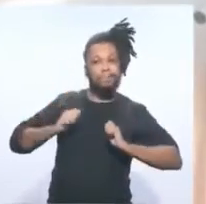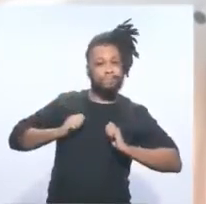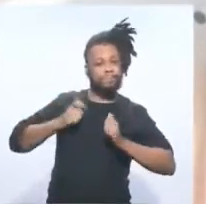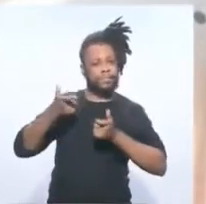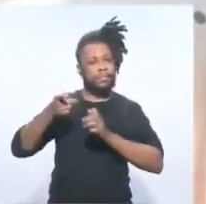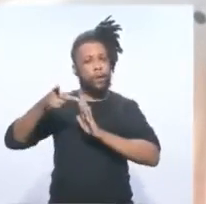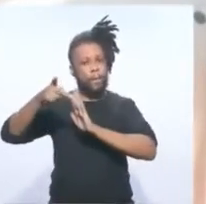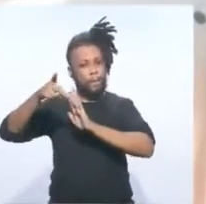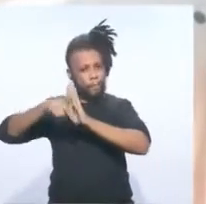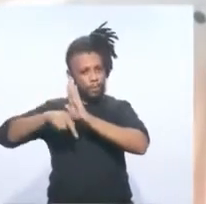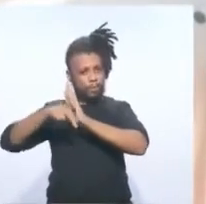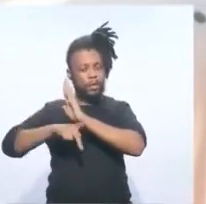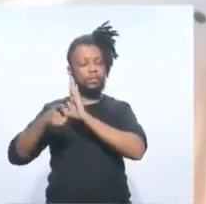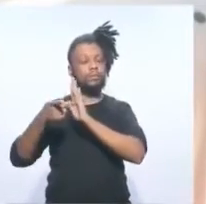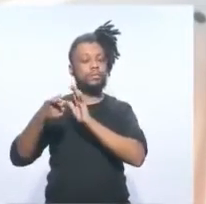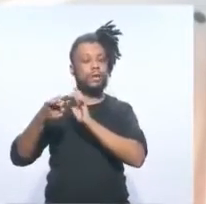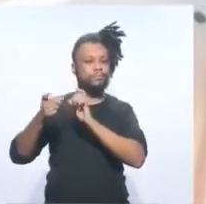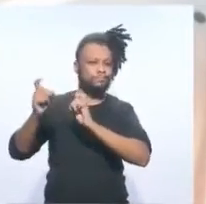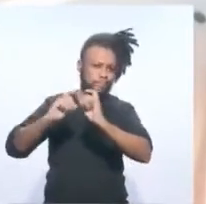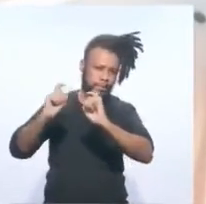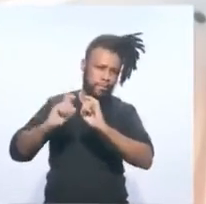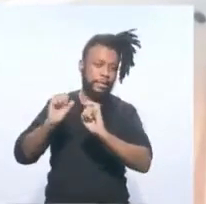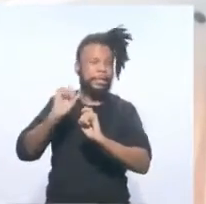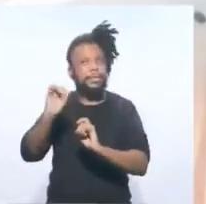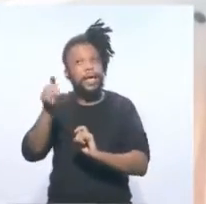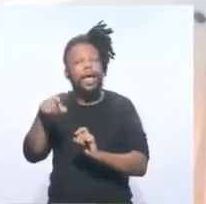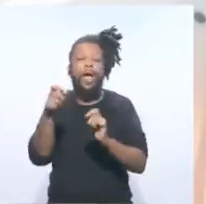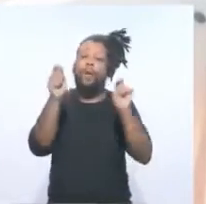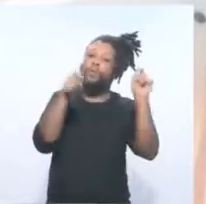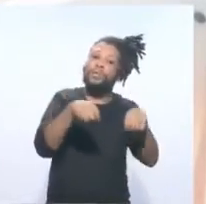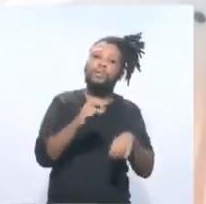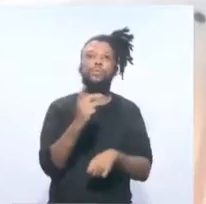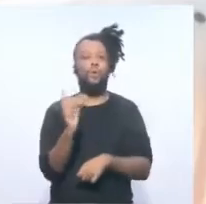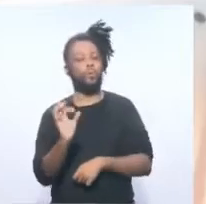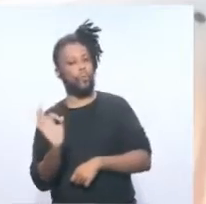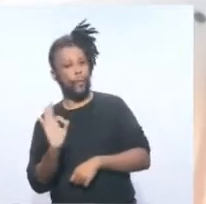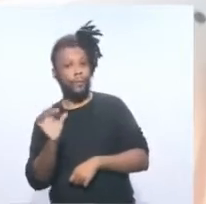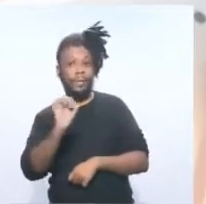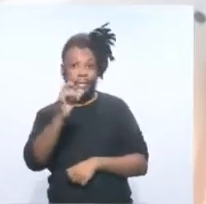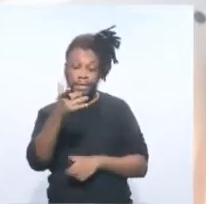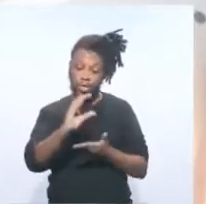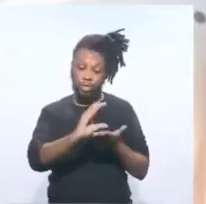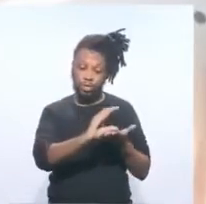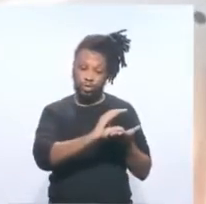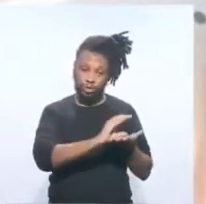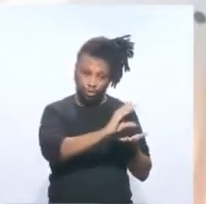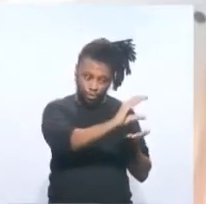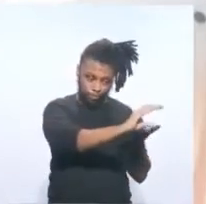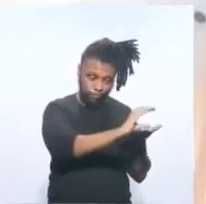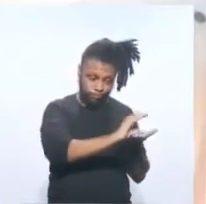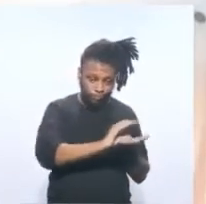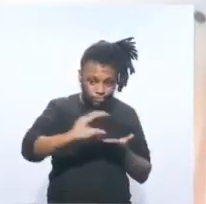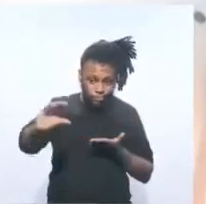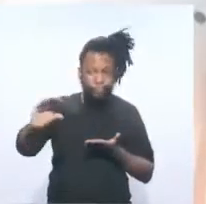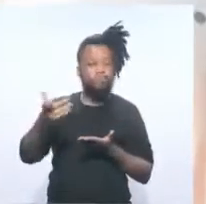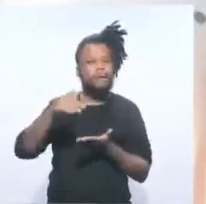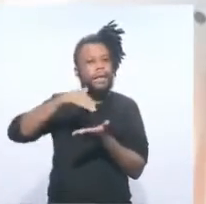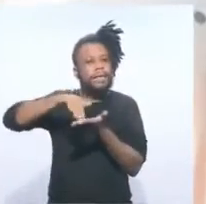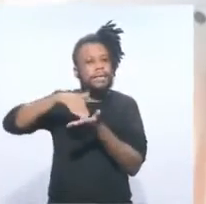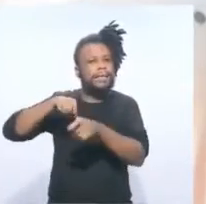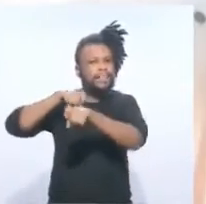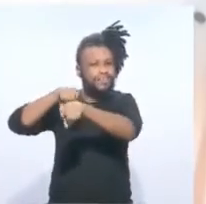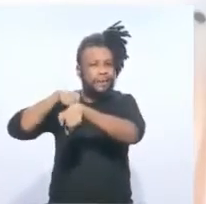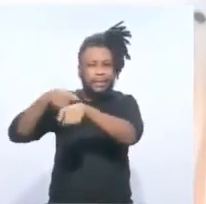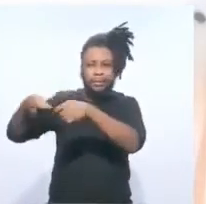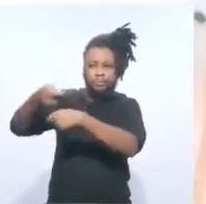já é um pouco debatível, se isso é possível, se não é, mas enfim, que esse dinheiro seja enviado para a Secretaria de Fazenda, para que o governo